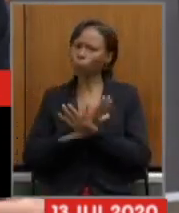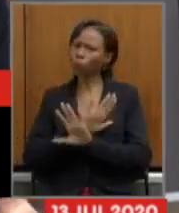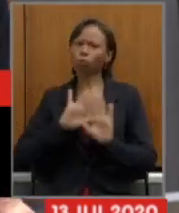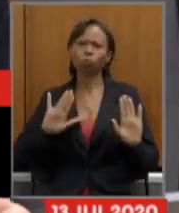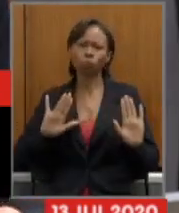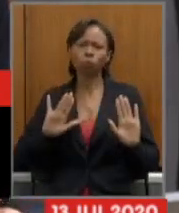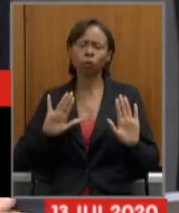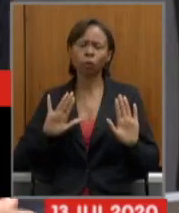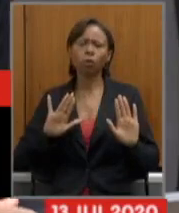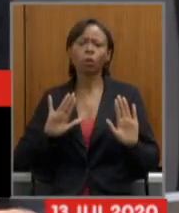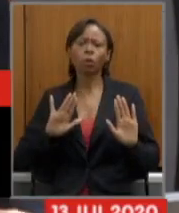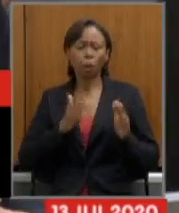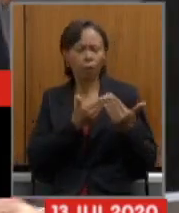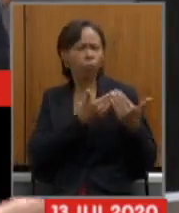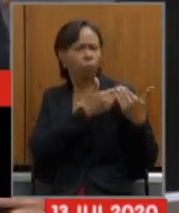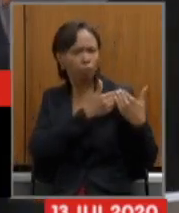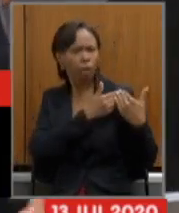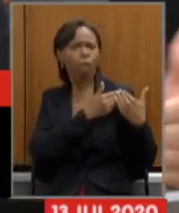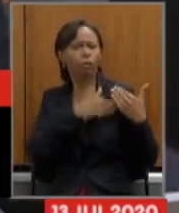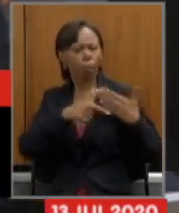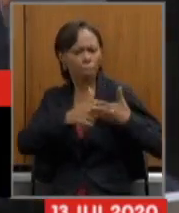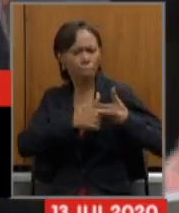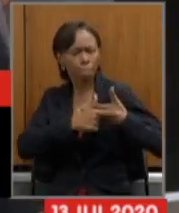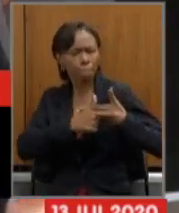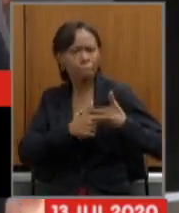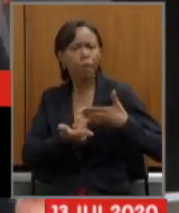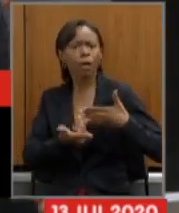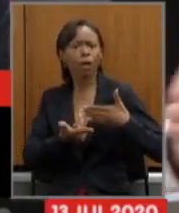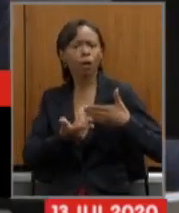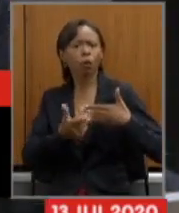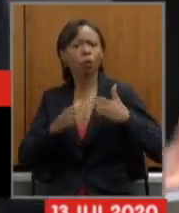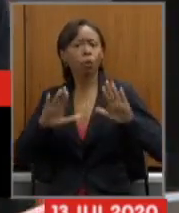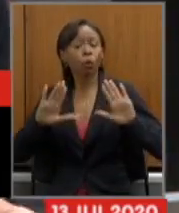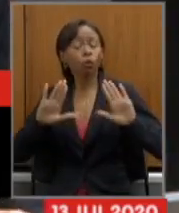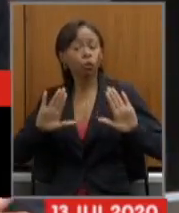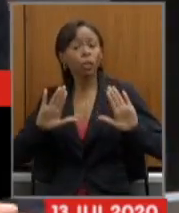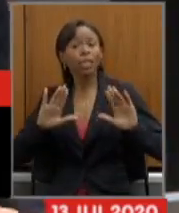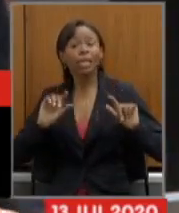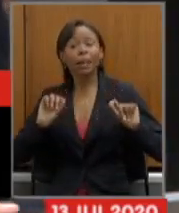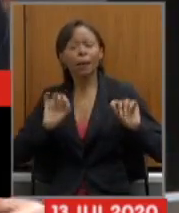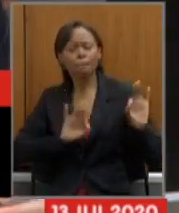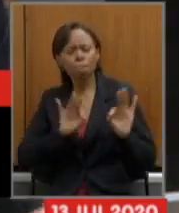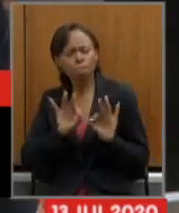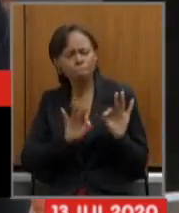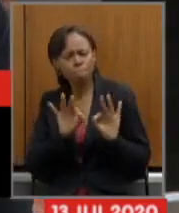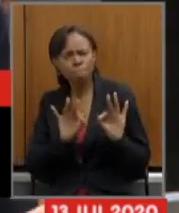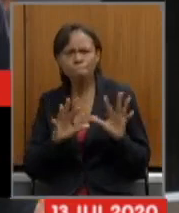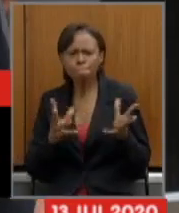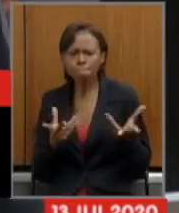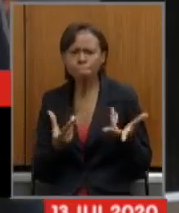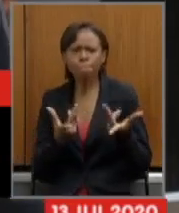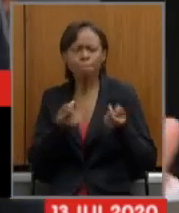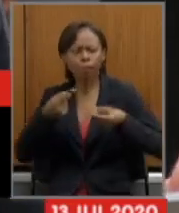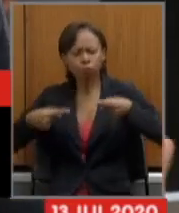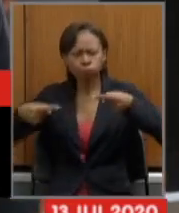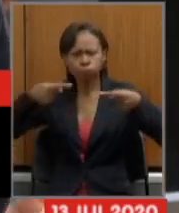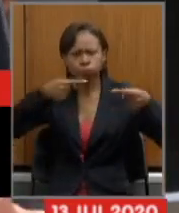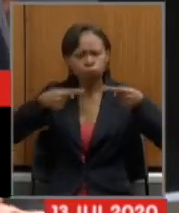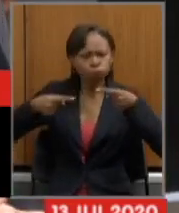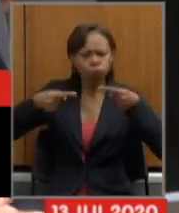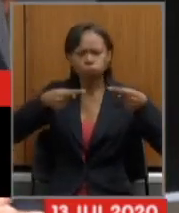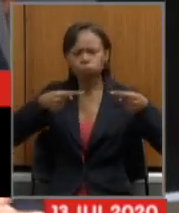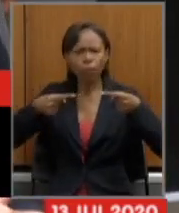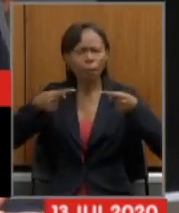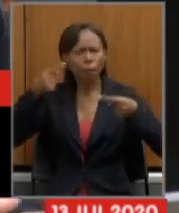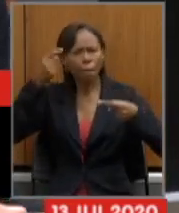o papel que a Casa Legislativa do nosso Estado sempre faz, que é de aprimorar as discussões visando o bem do cidadão mineiro, o bem